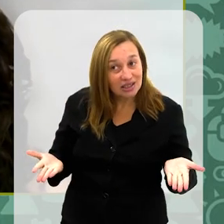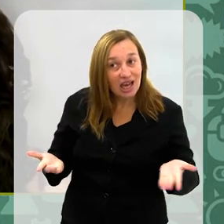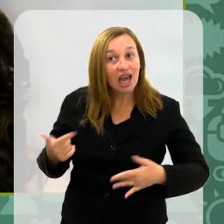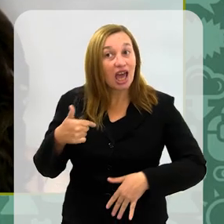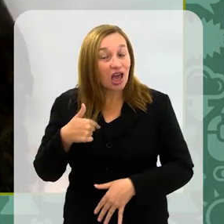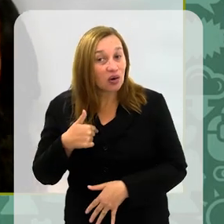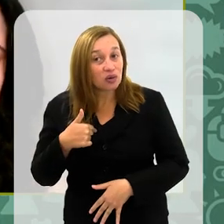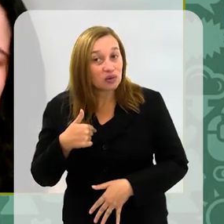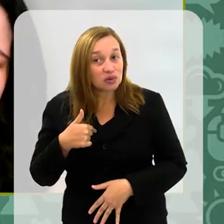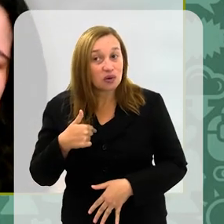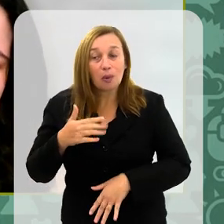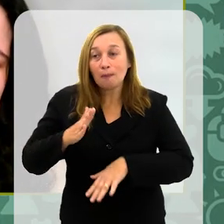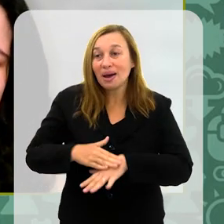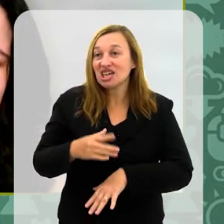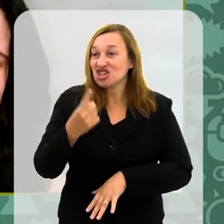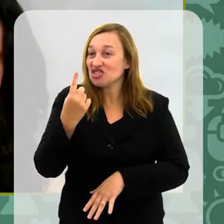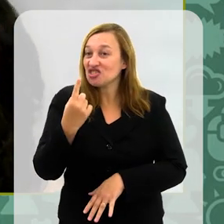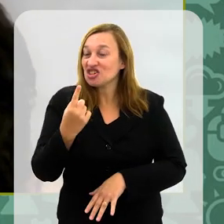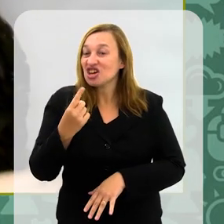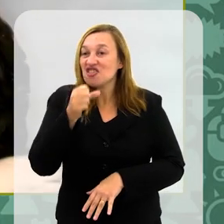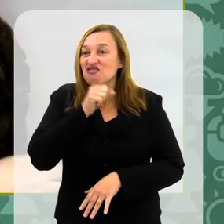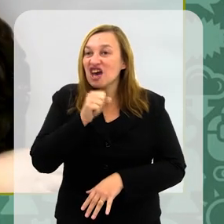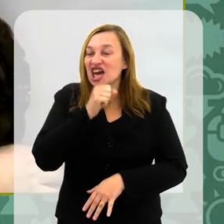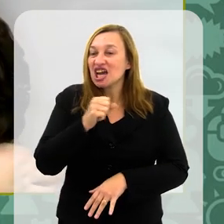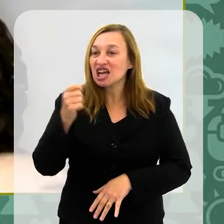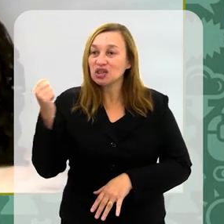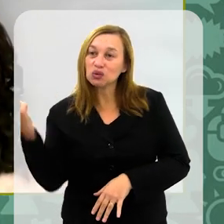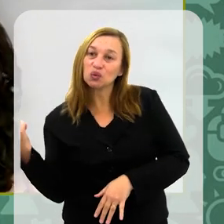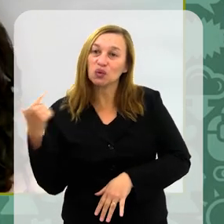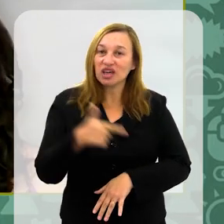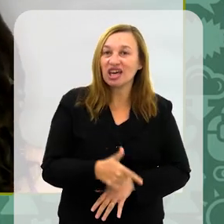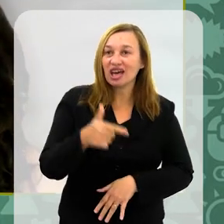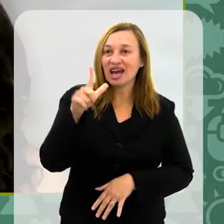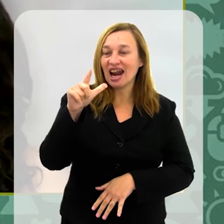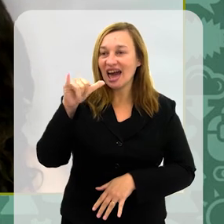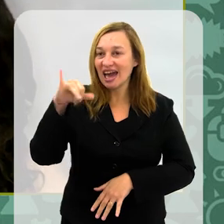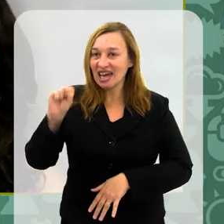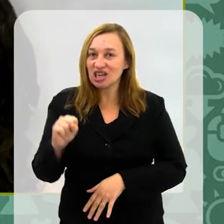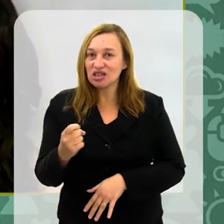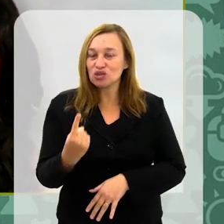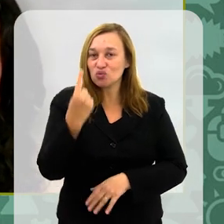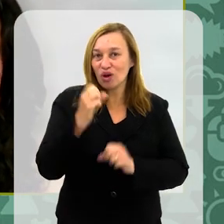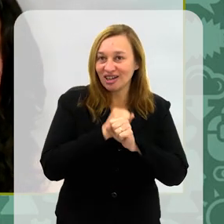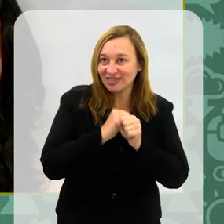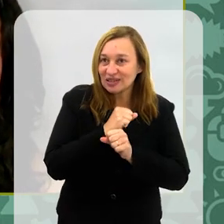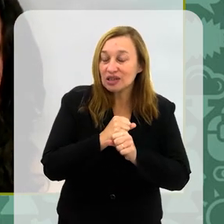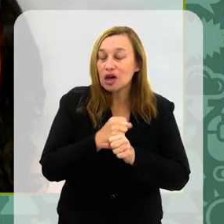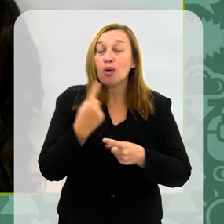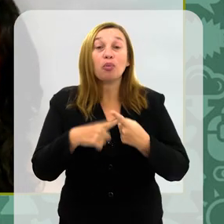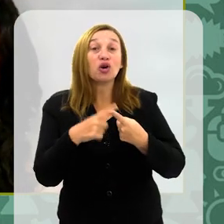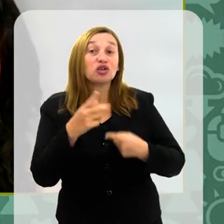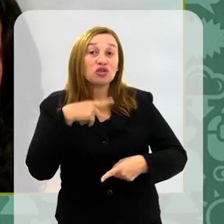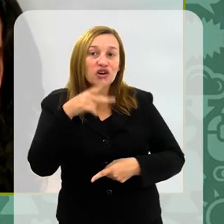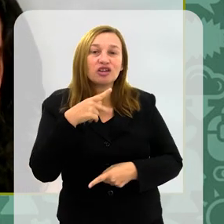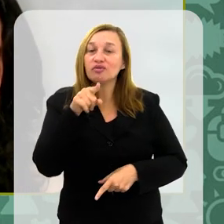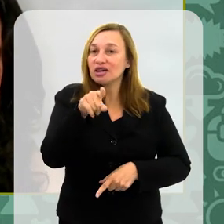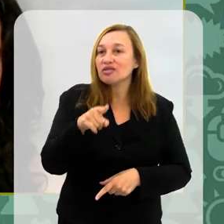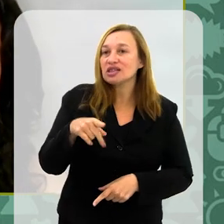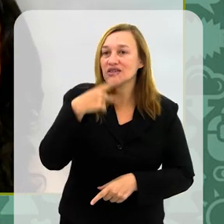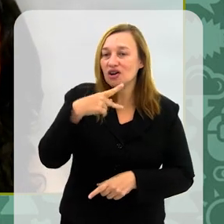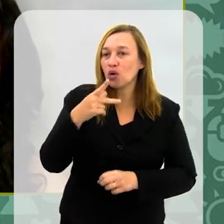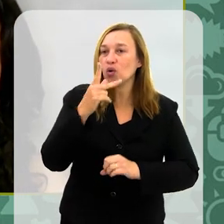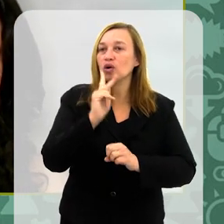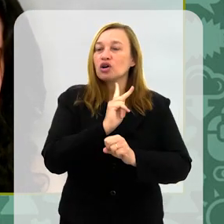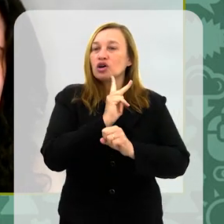Eu sou uma década mais velha do que a gente. Não, então. Por que eu estou perguntando isso? Porque você tocou, falou da